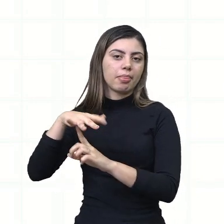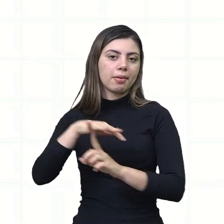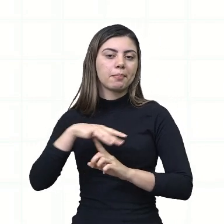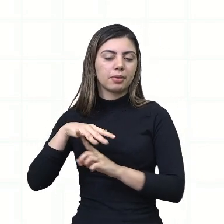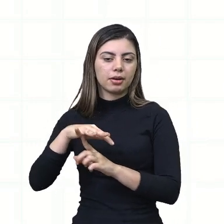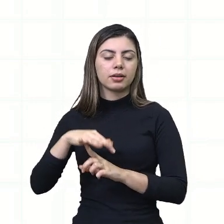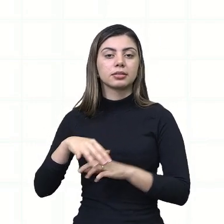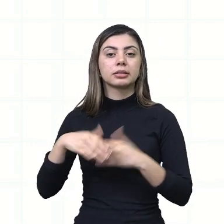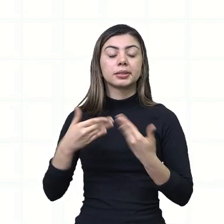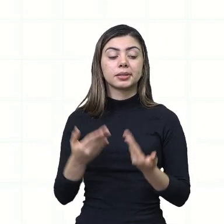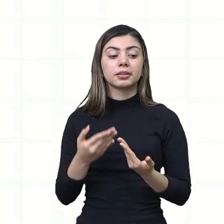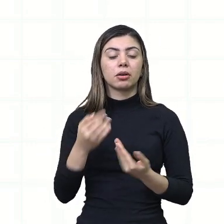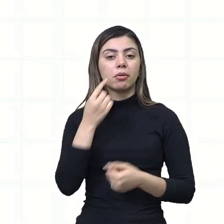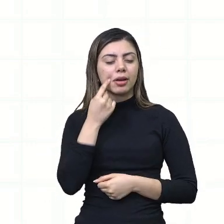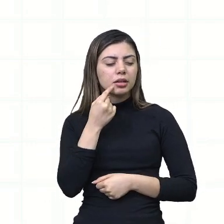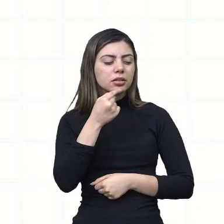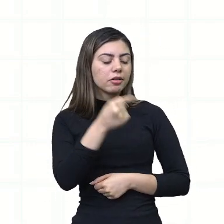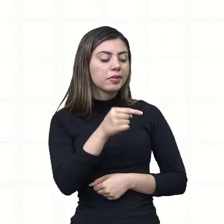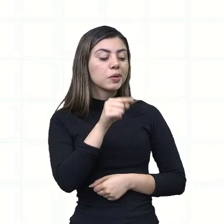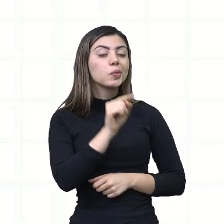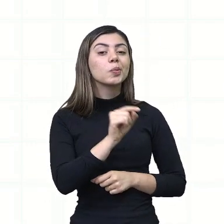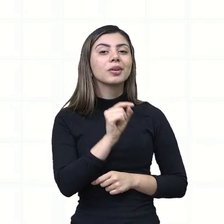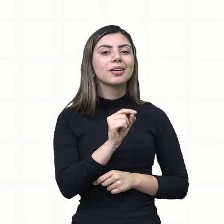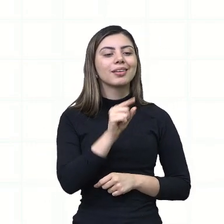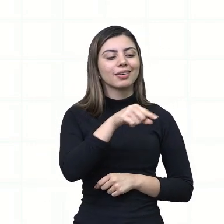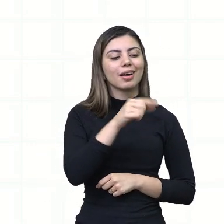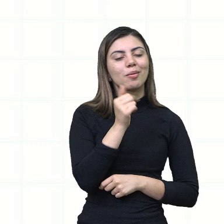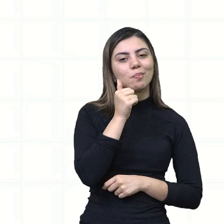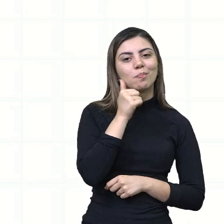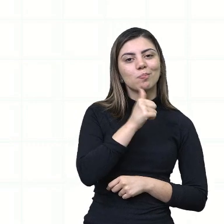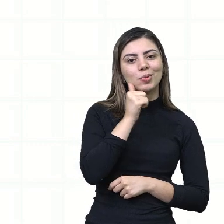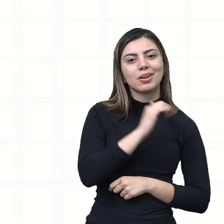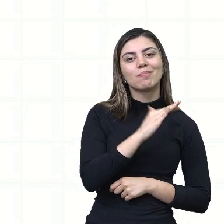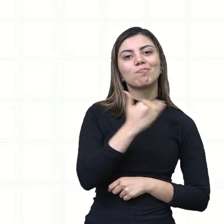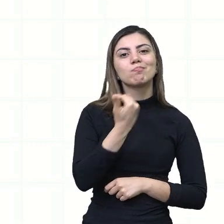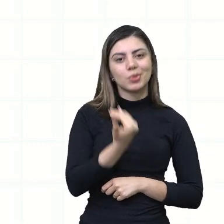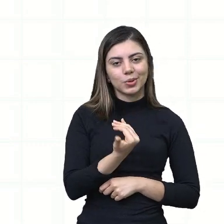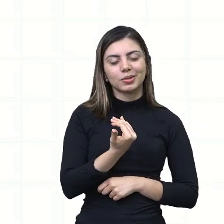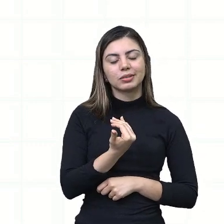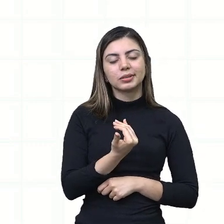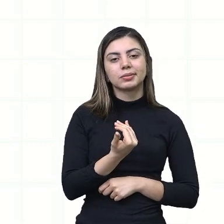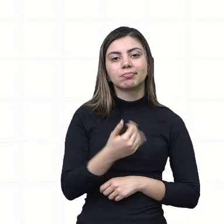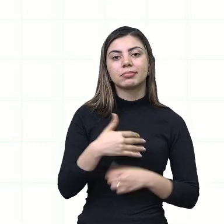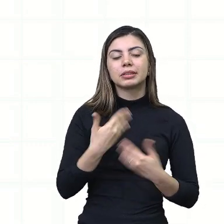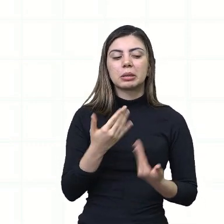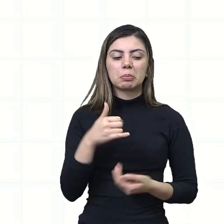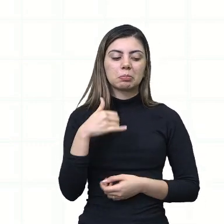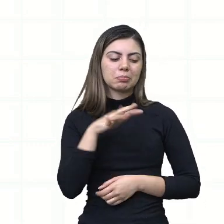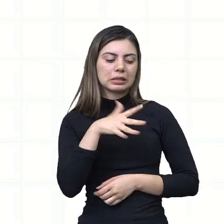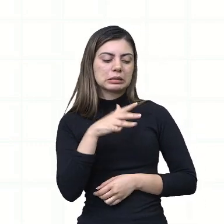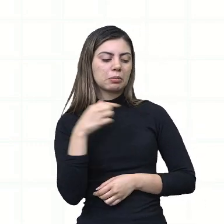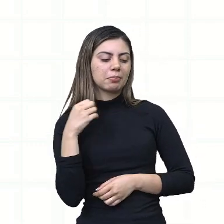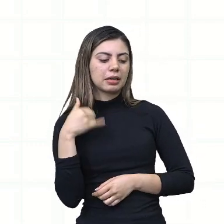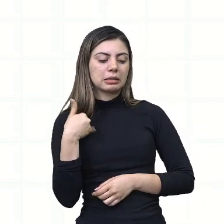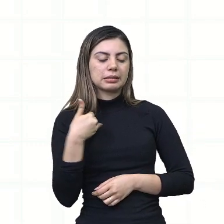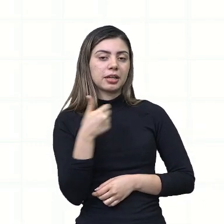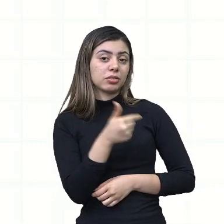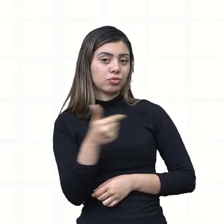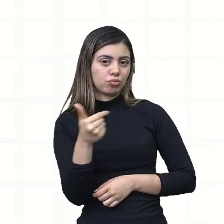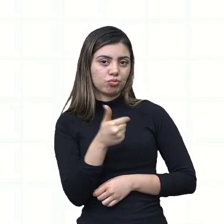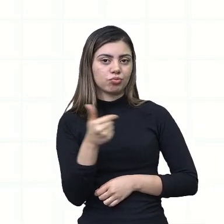e encontraram uma mulher morta, aparentemente com 22 anos de